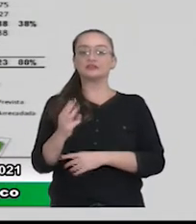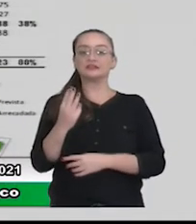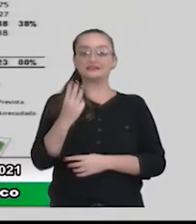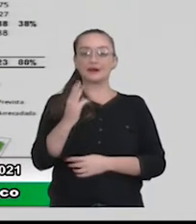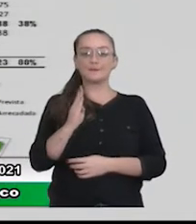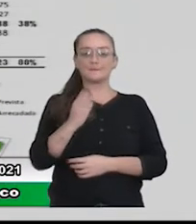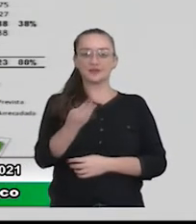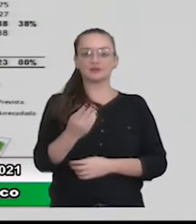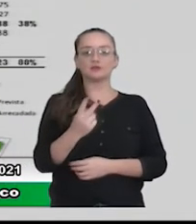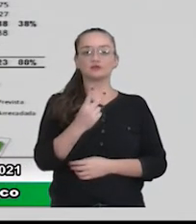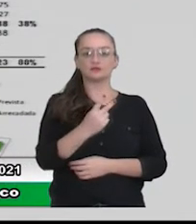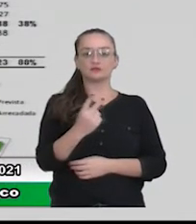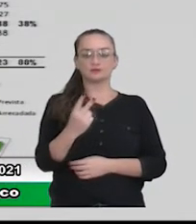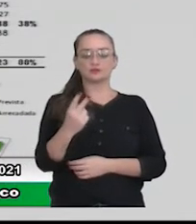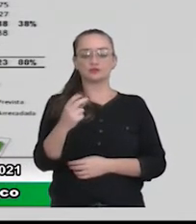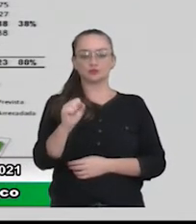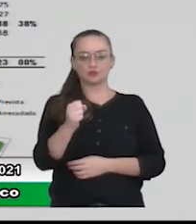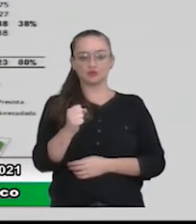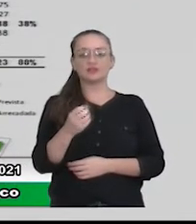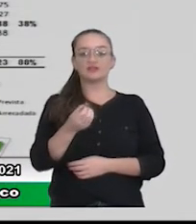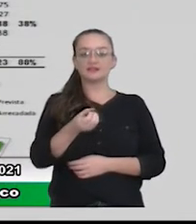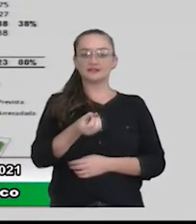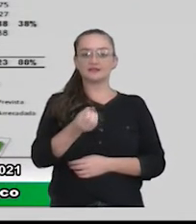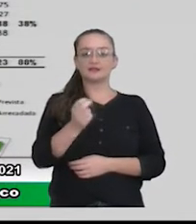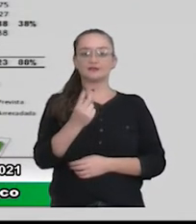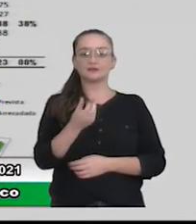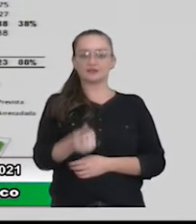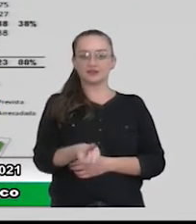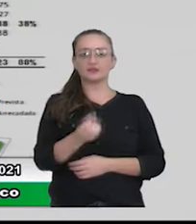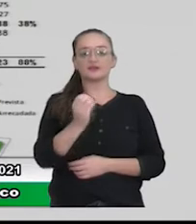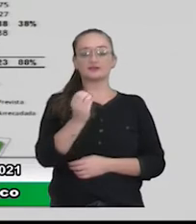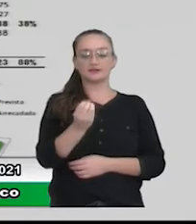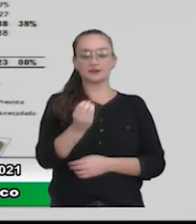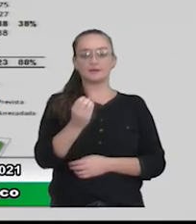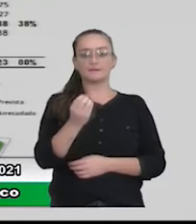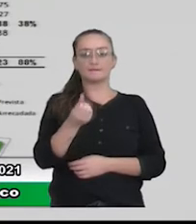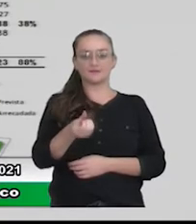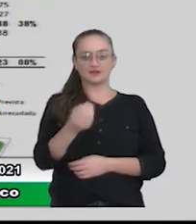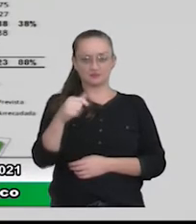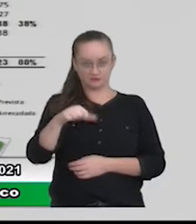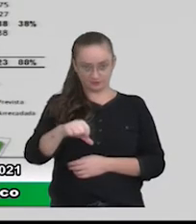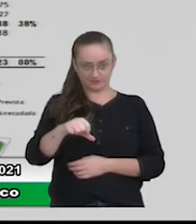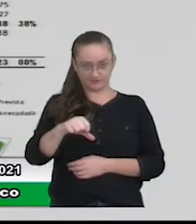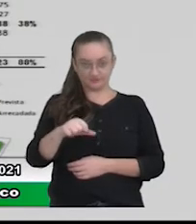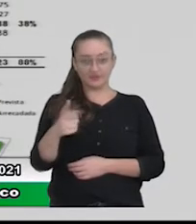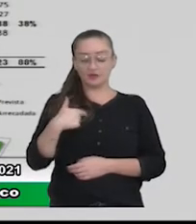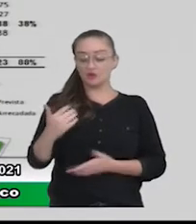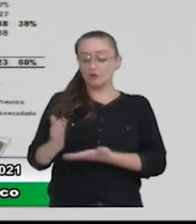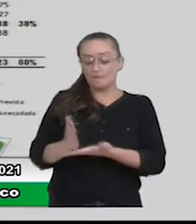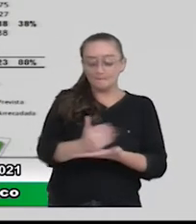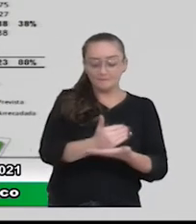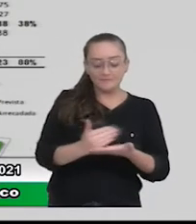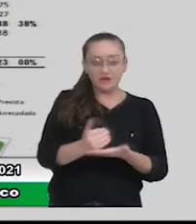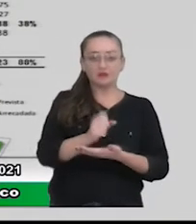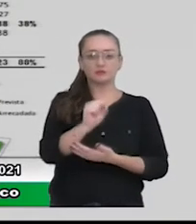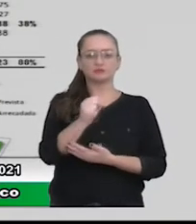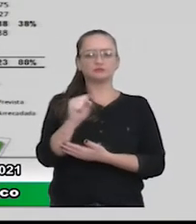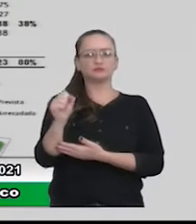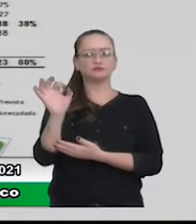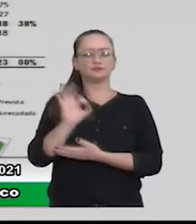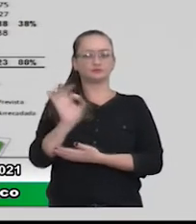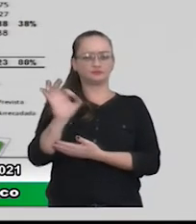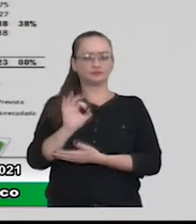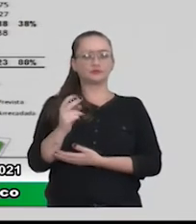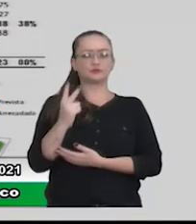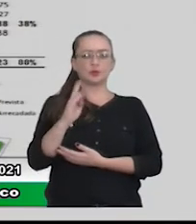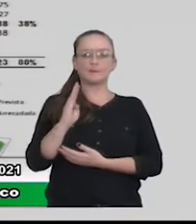228, 026, 069. E a gente arrecadou 88% disso, que é 2